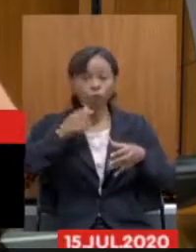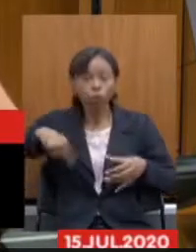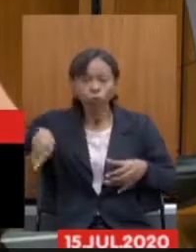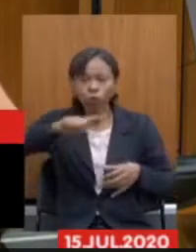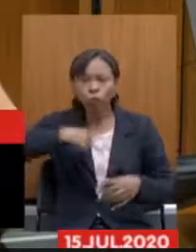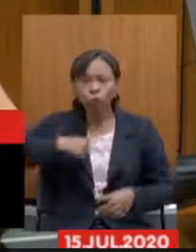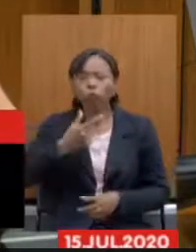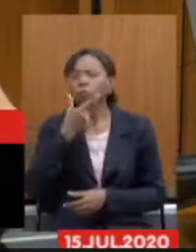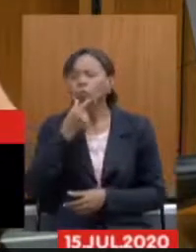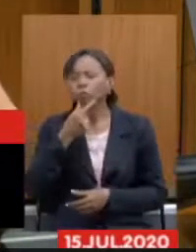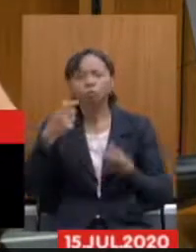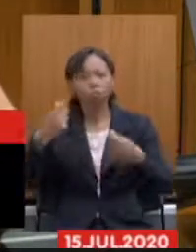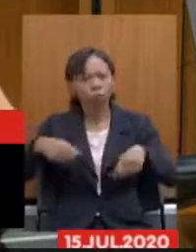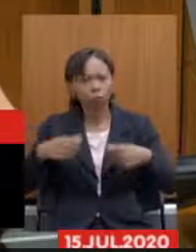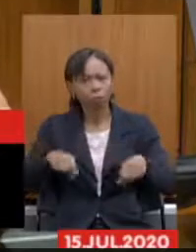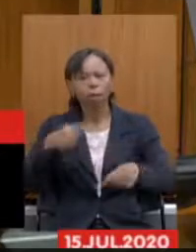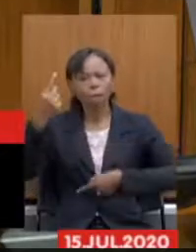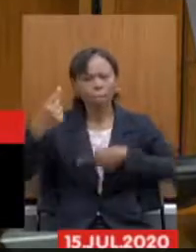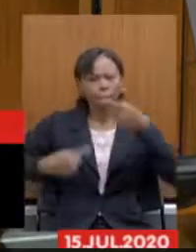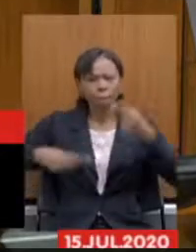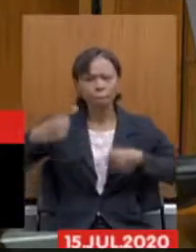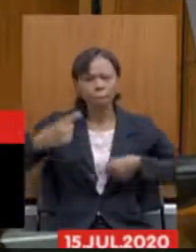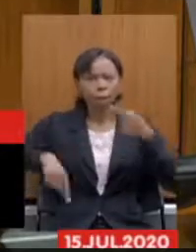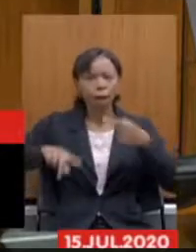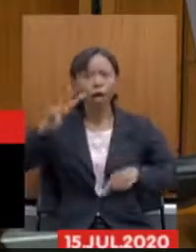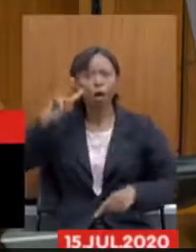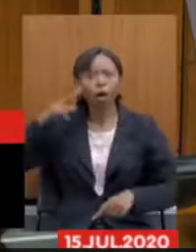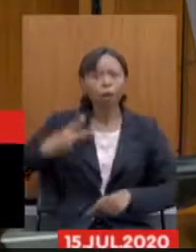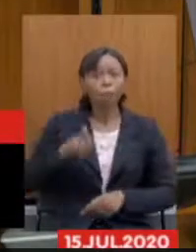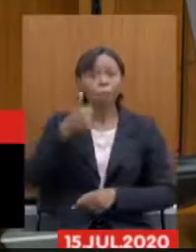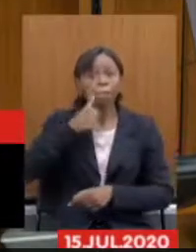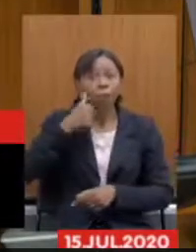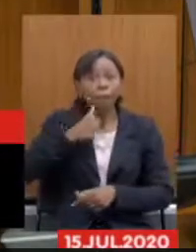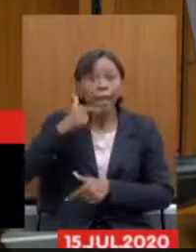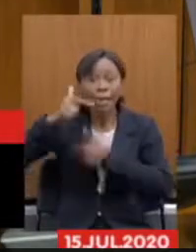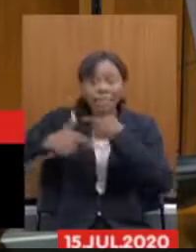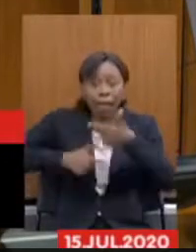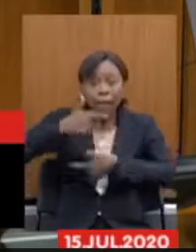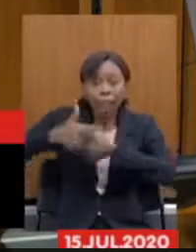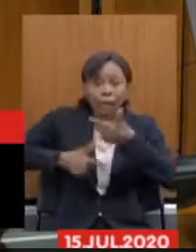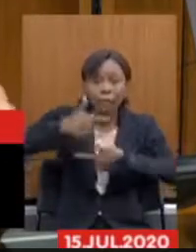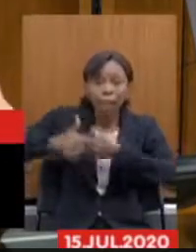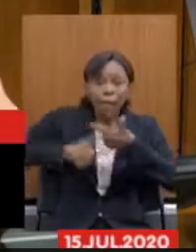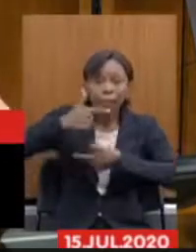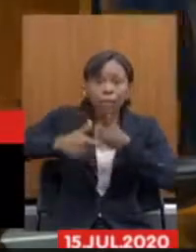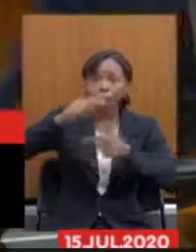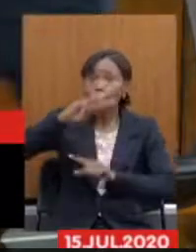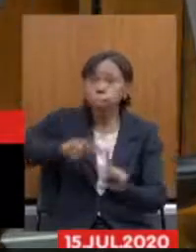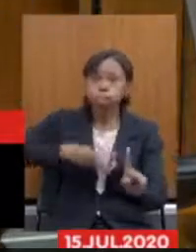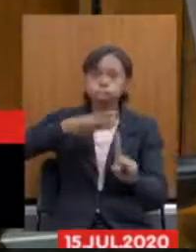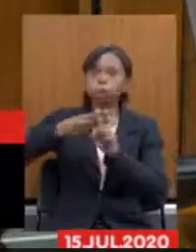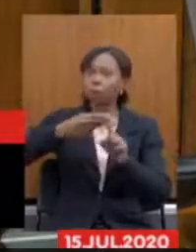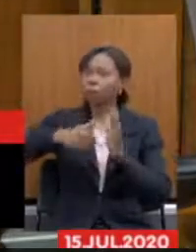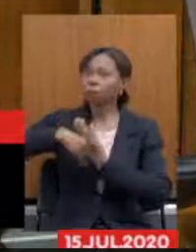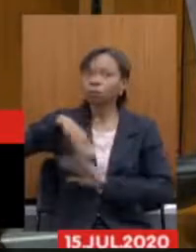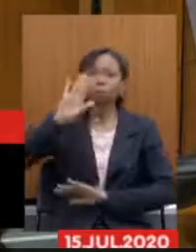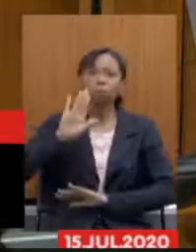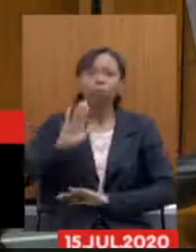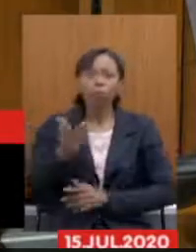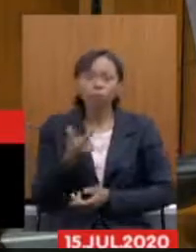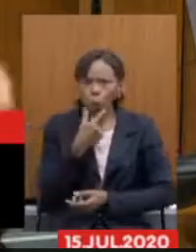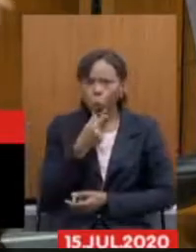sim fazer esse debate reconhecer que a mulher tem jornada tripla isso cabe a nós homens reconhecer sim